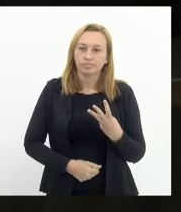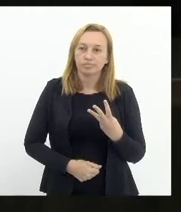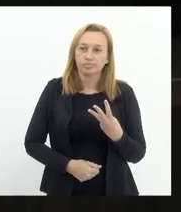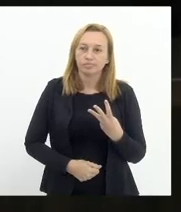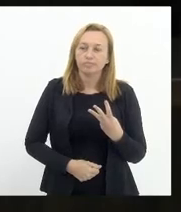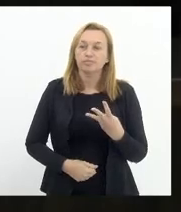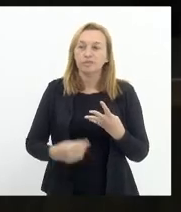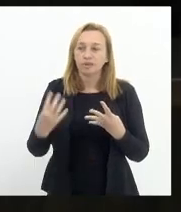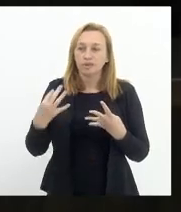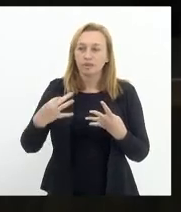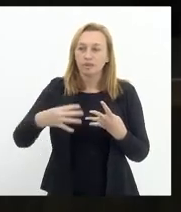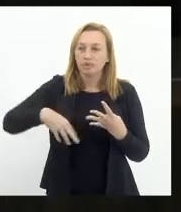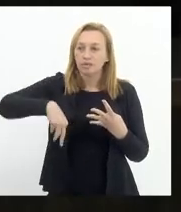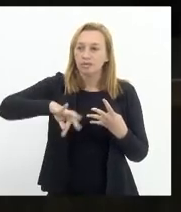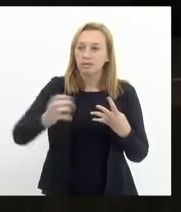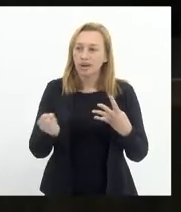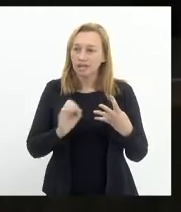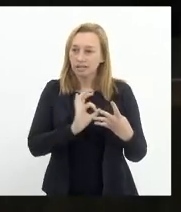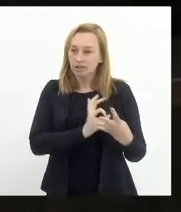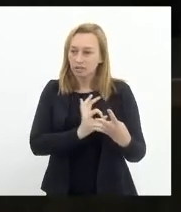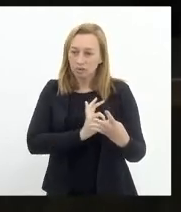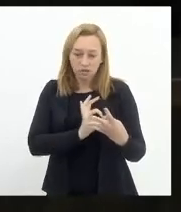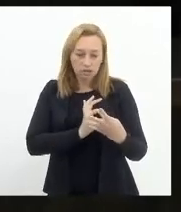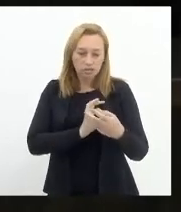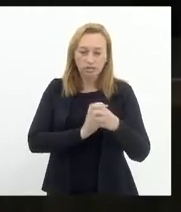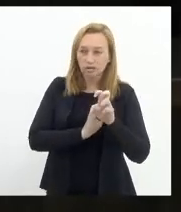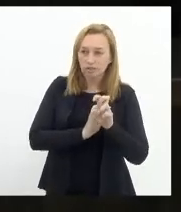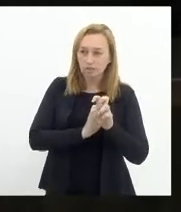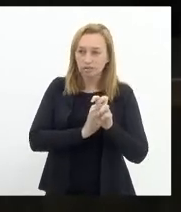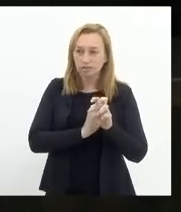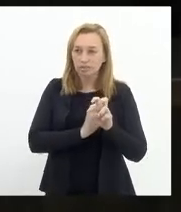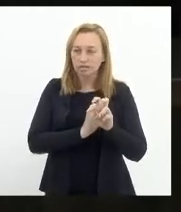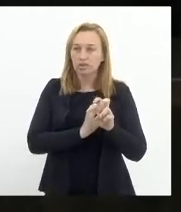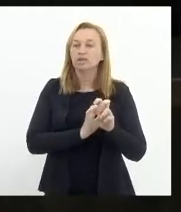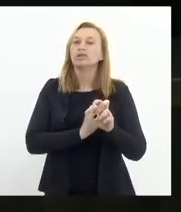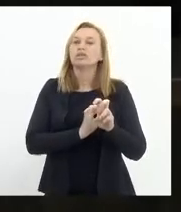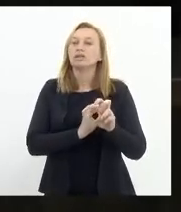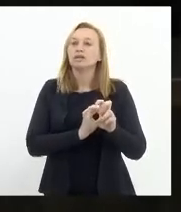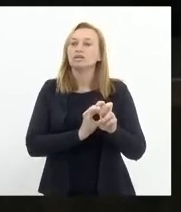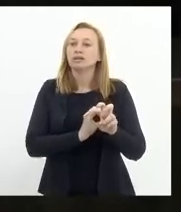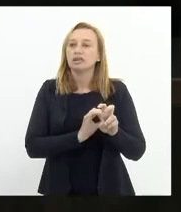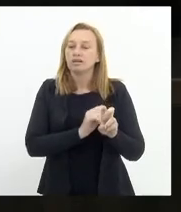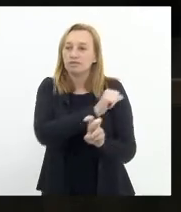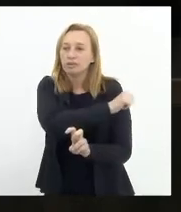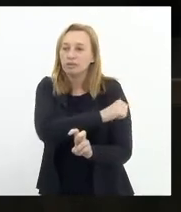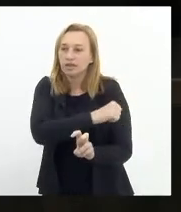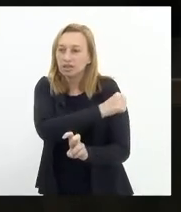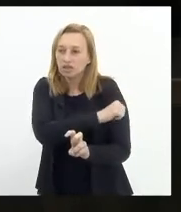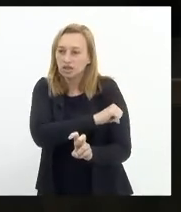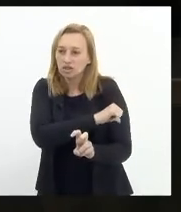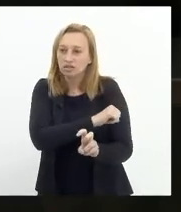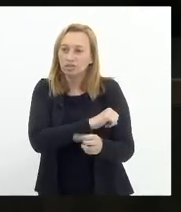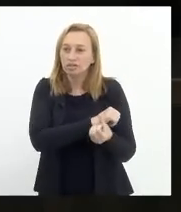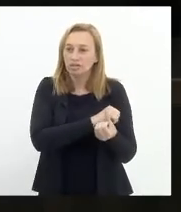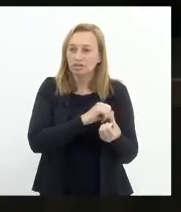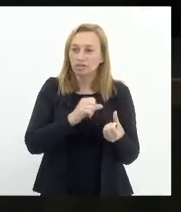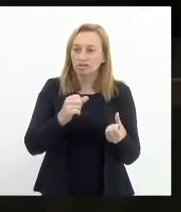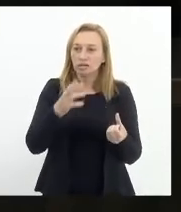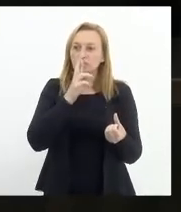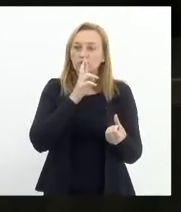Marta Rocha, enfermeira Rejane e Rodrigo Amorim. Deputada Tia, por favor.